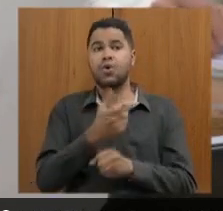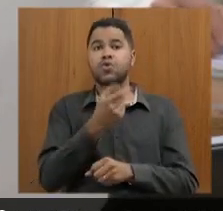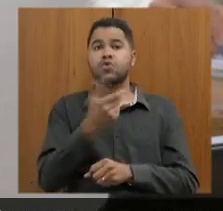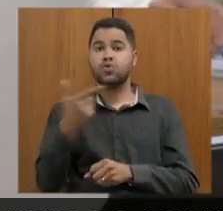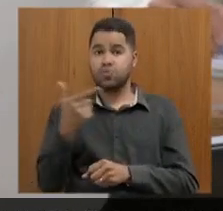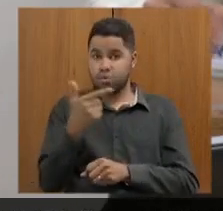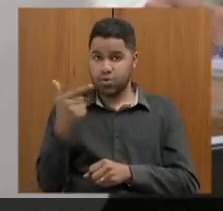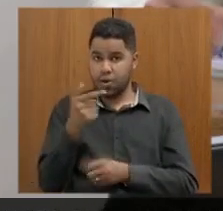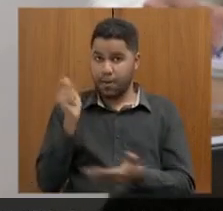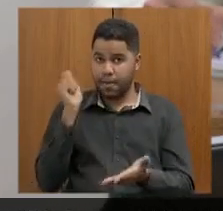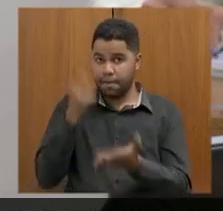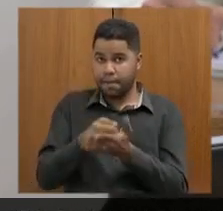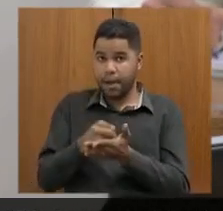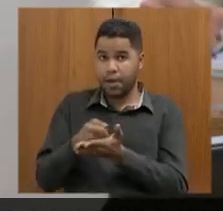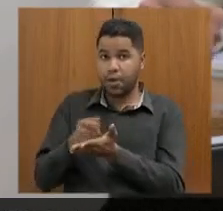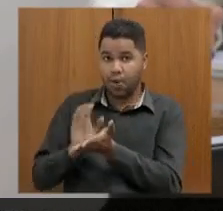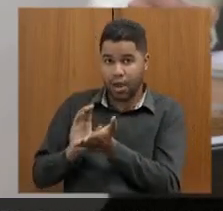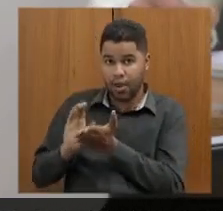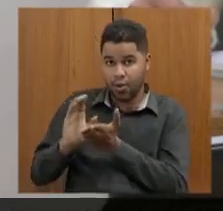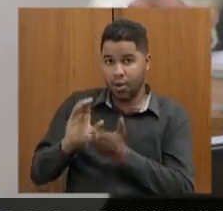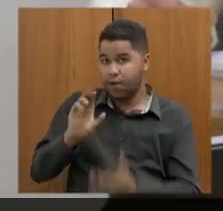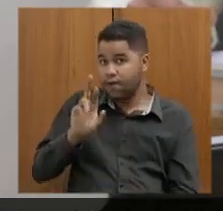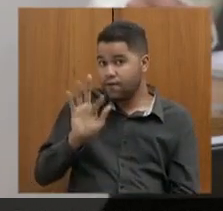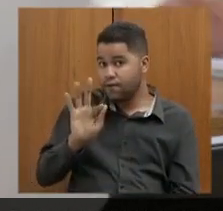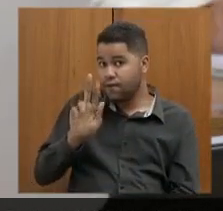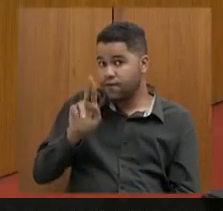pagos com recurso do Fundeb?